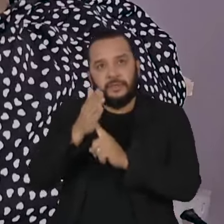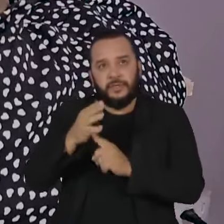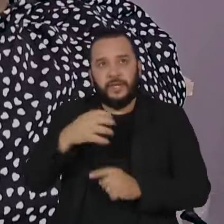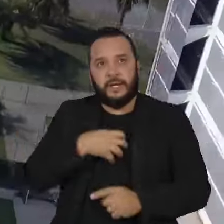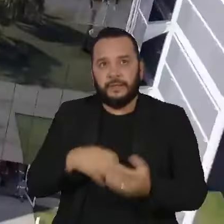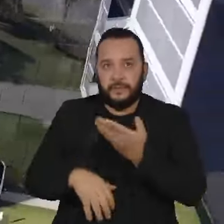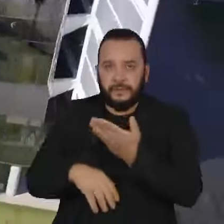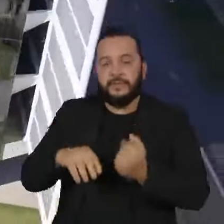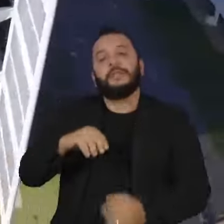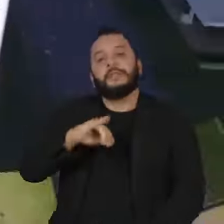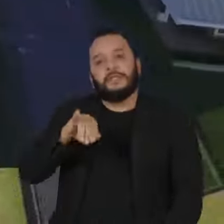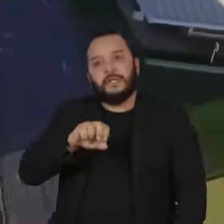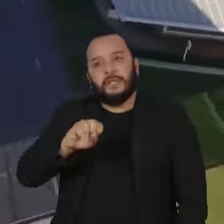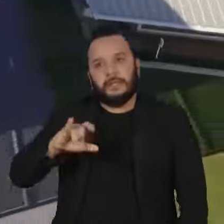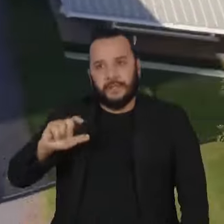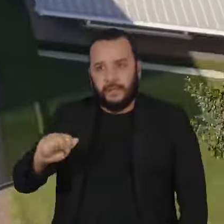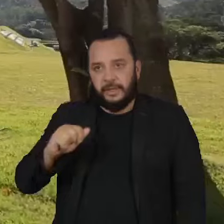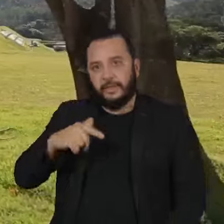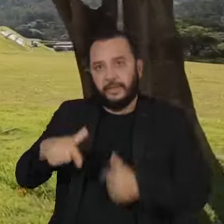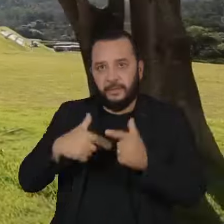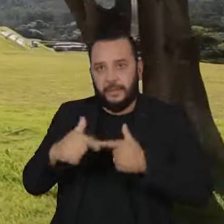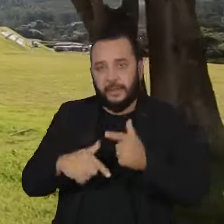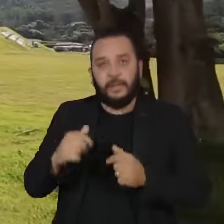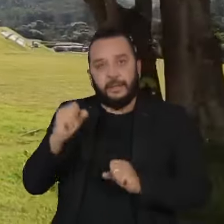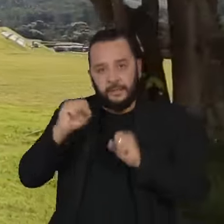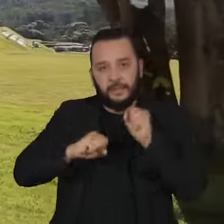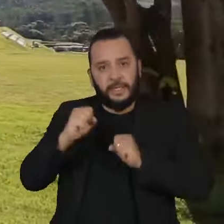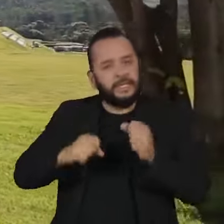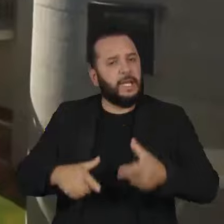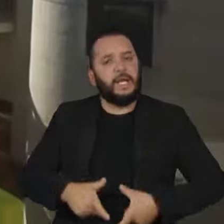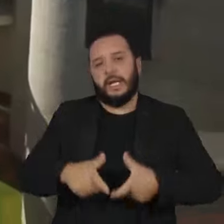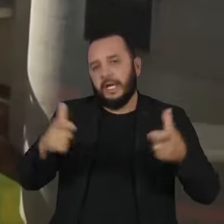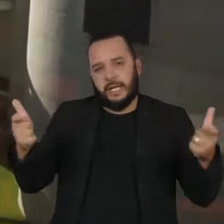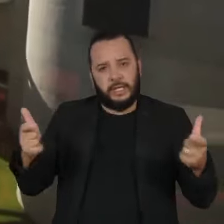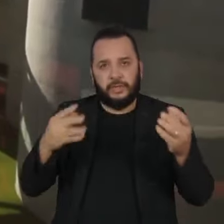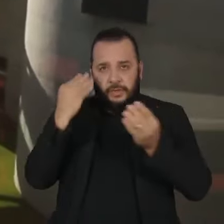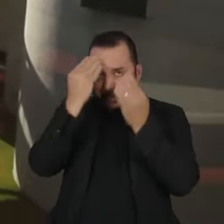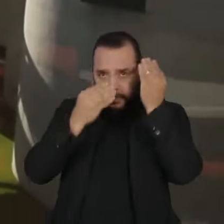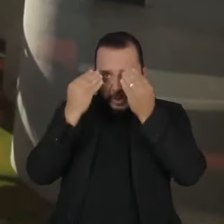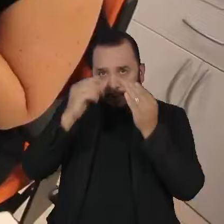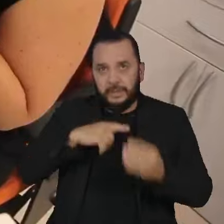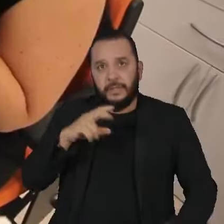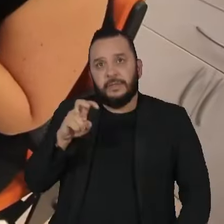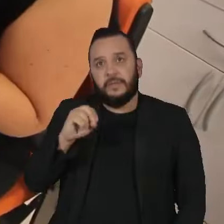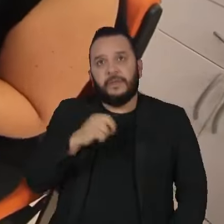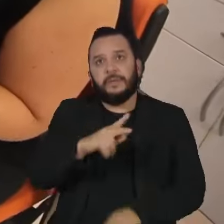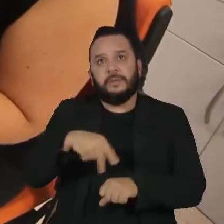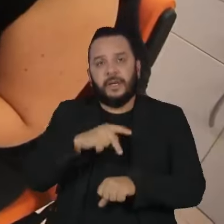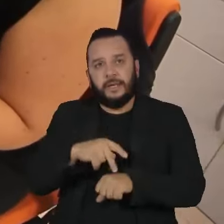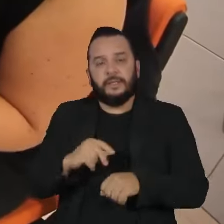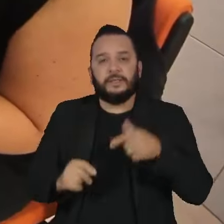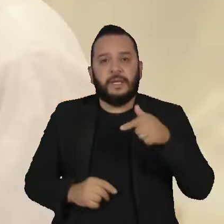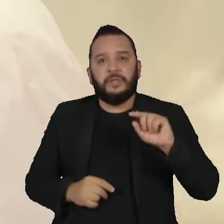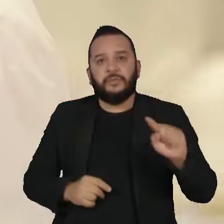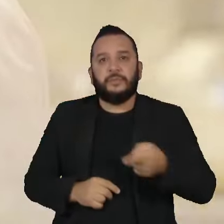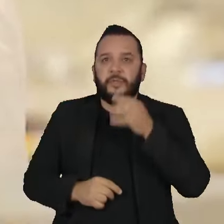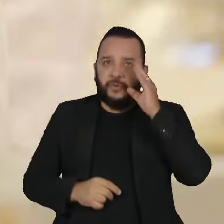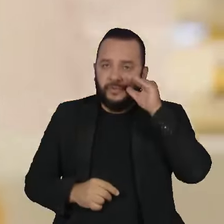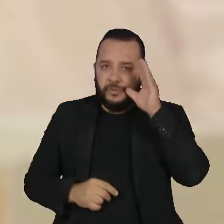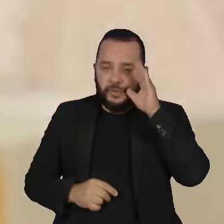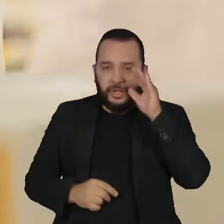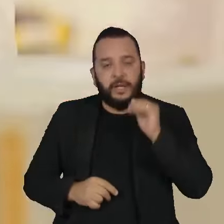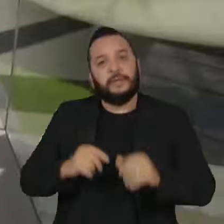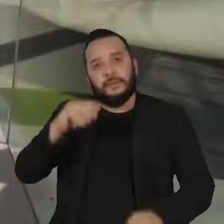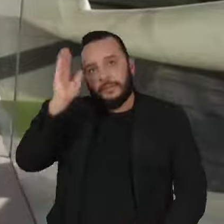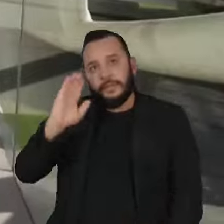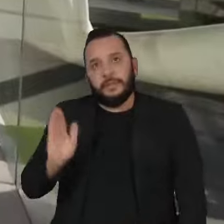trabalha, uma multinacional brasileira de cosméticos presente em 50 países e com mais de 7 mil colaboradores no